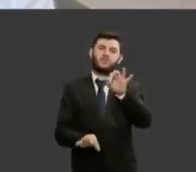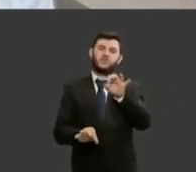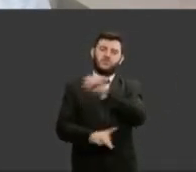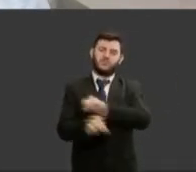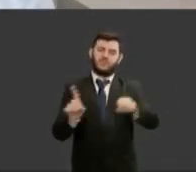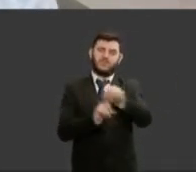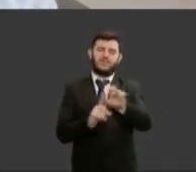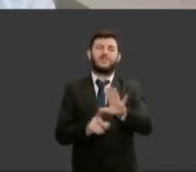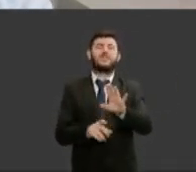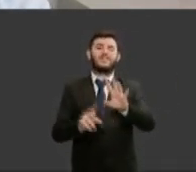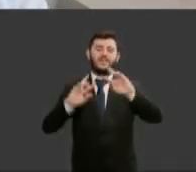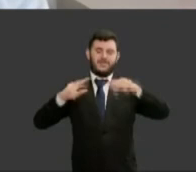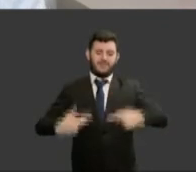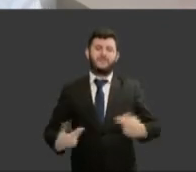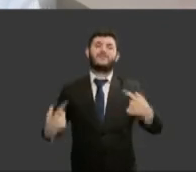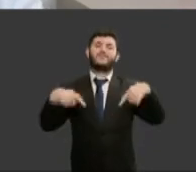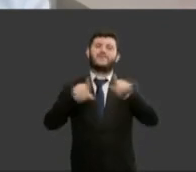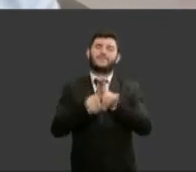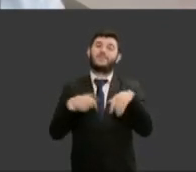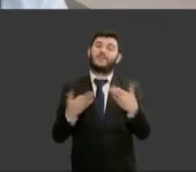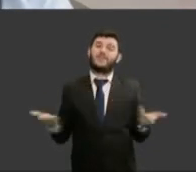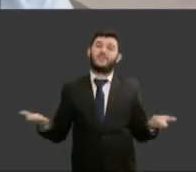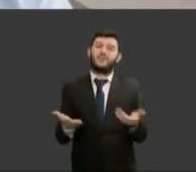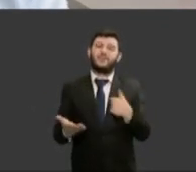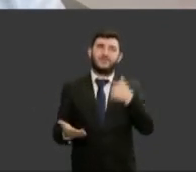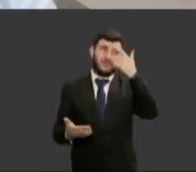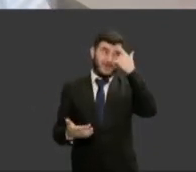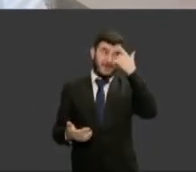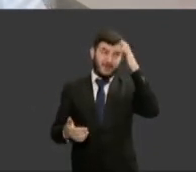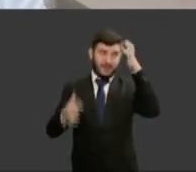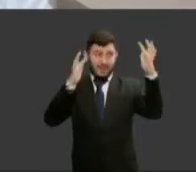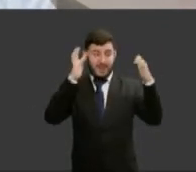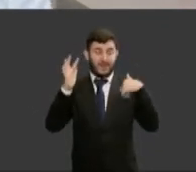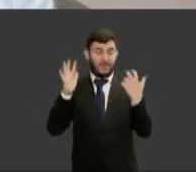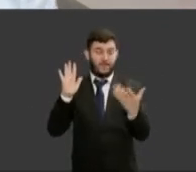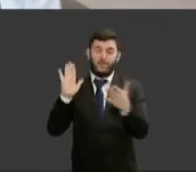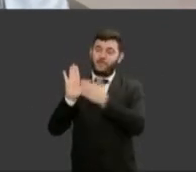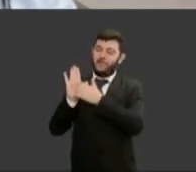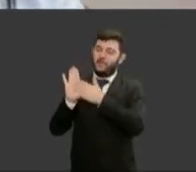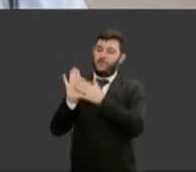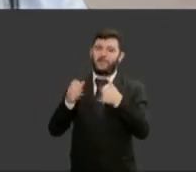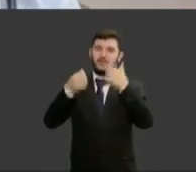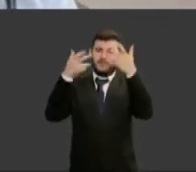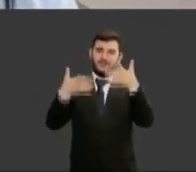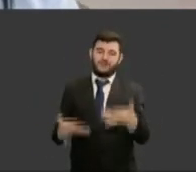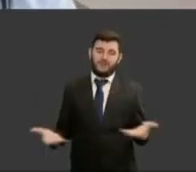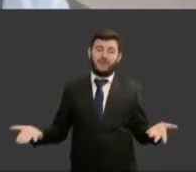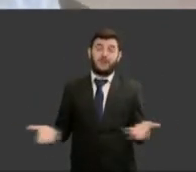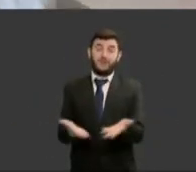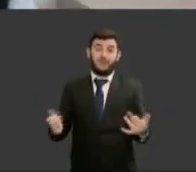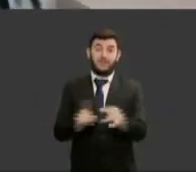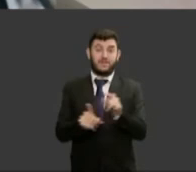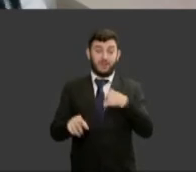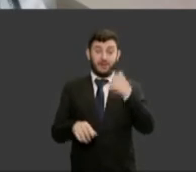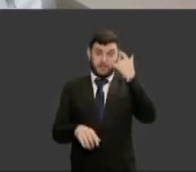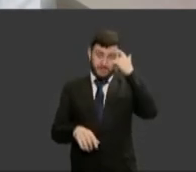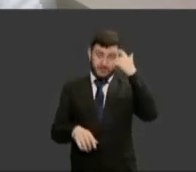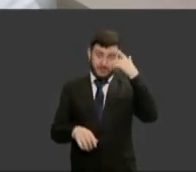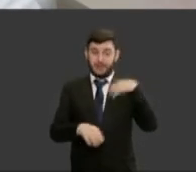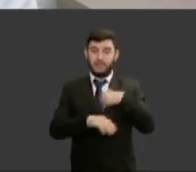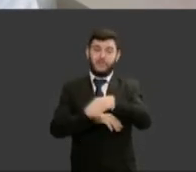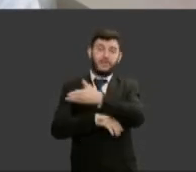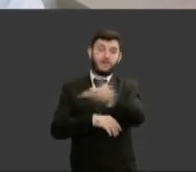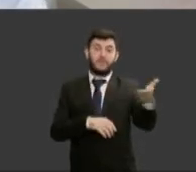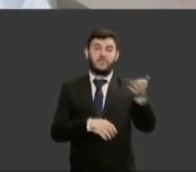então eu pensei em trazer para vocês estas palavras eu pensei também em dizer um pouco para vocês mulheres que